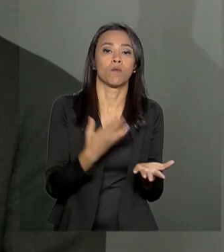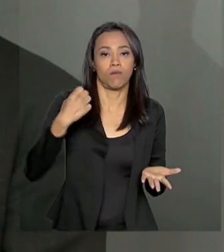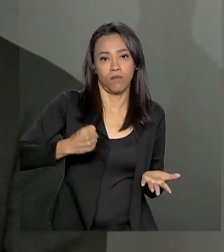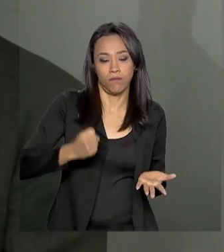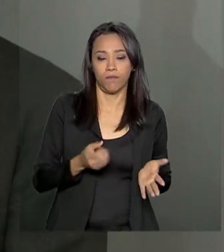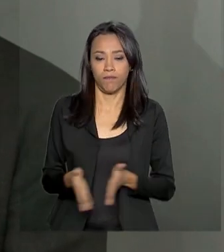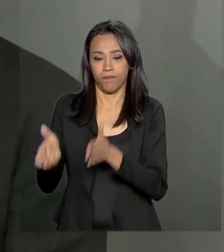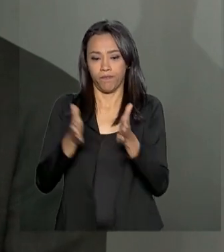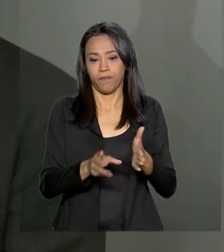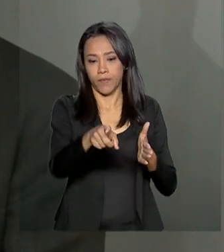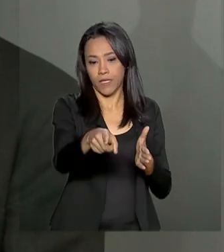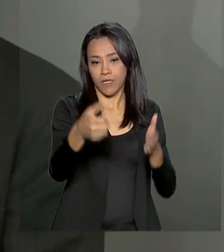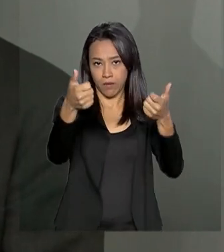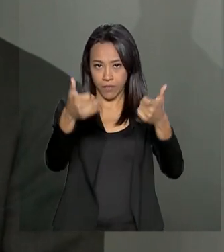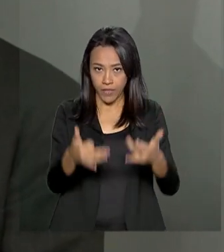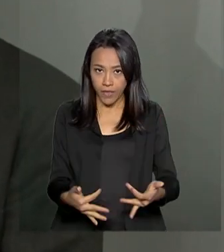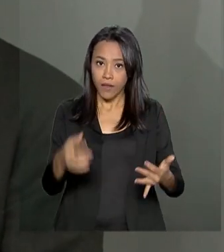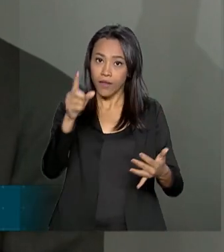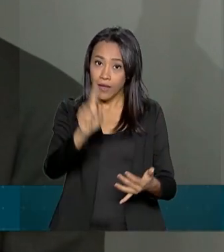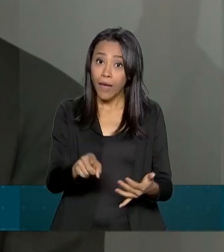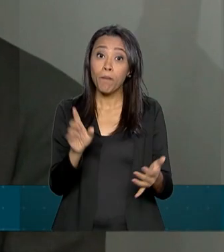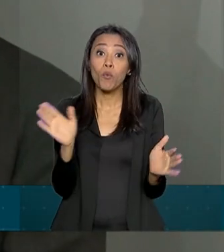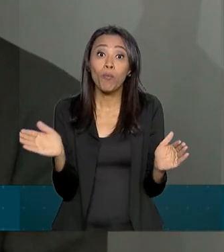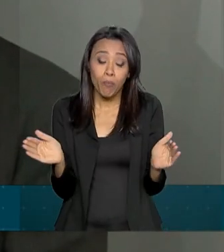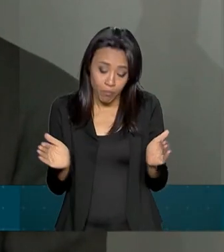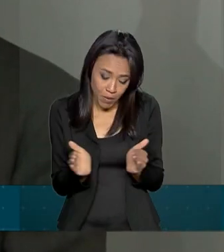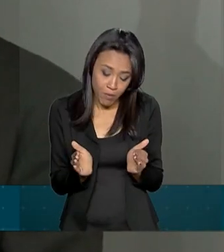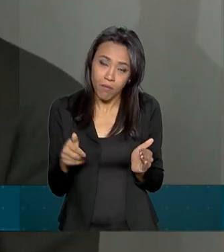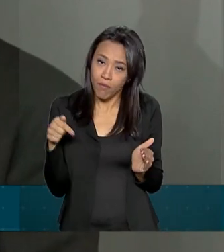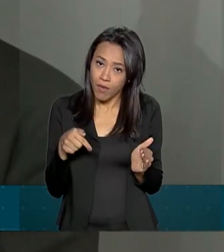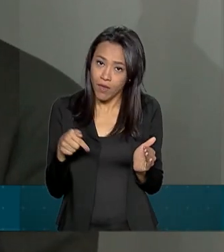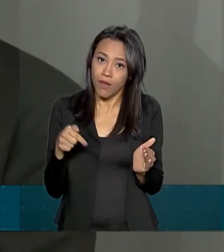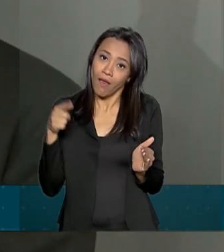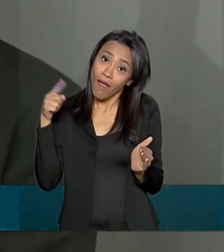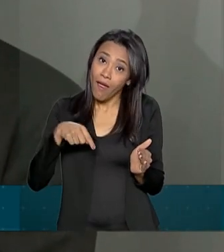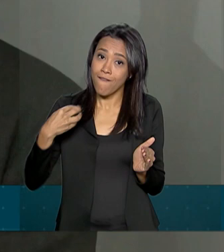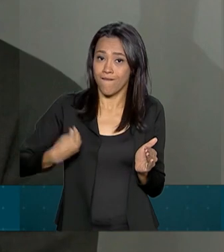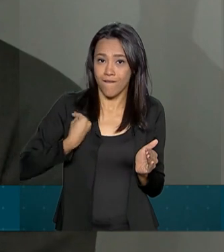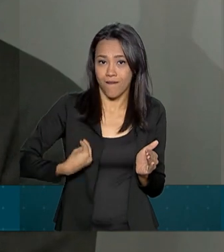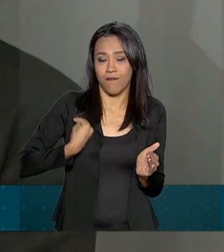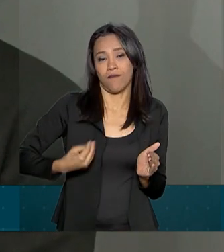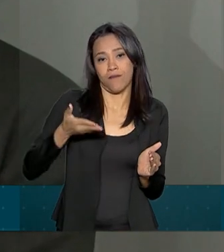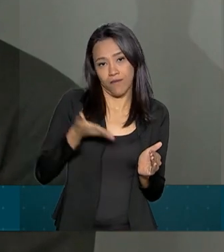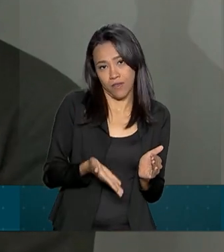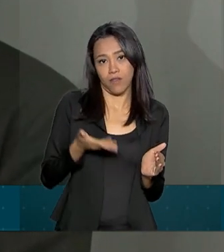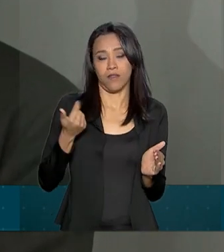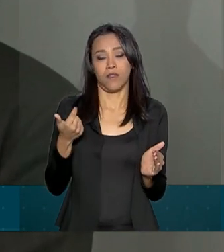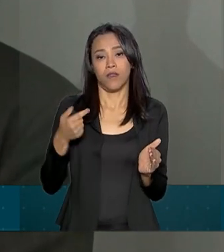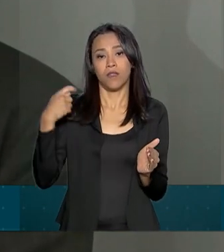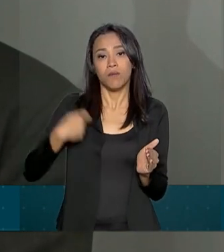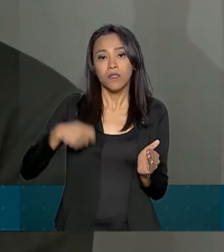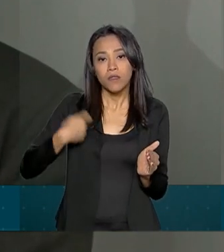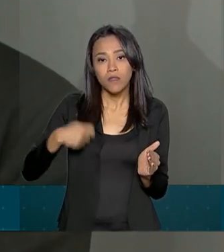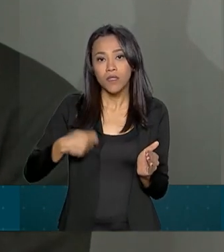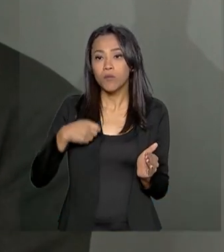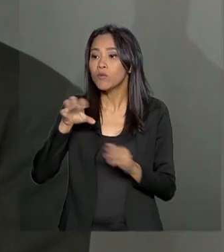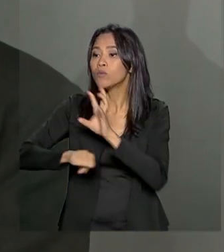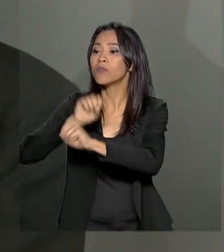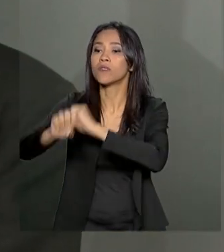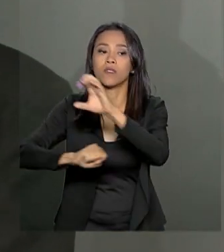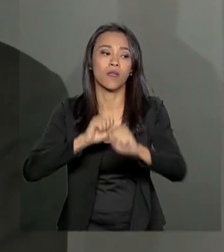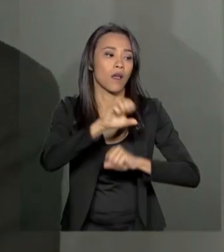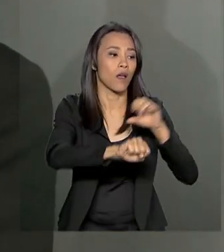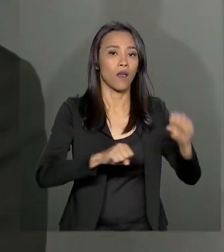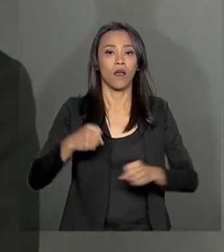direcionadas para os bebês. Eles são a vida pulsando na nossa frente e nós vamos atrás da vida.